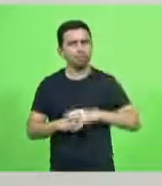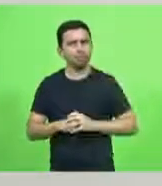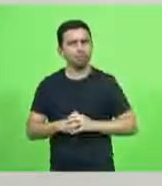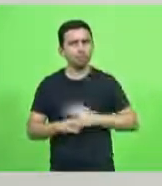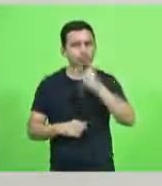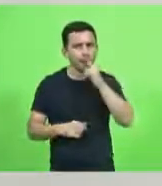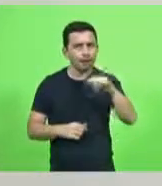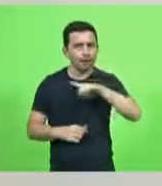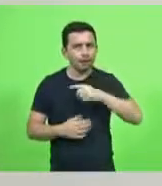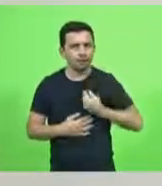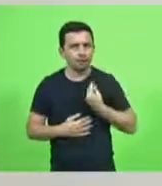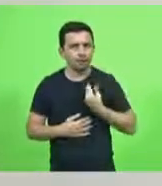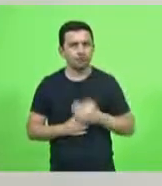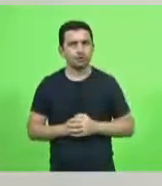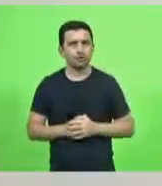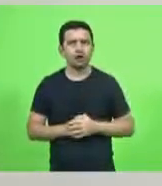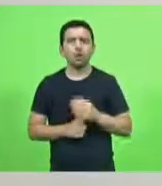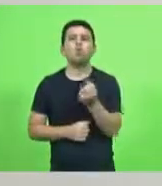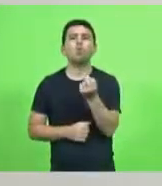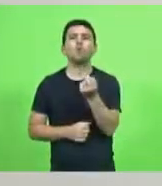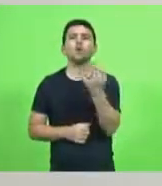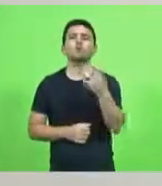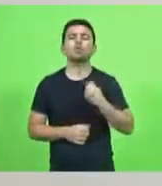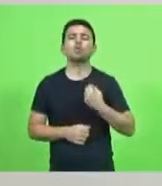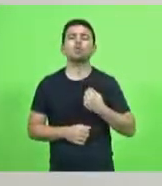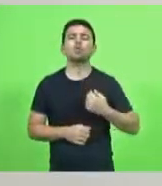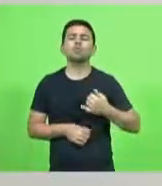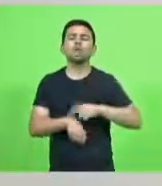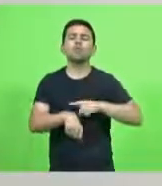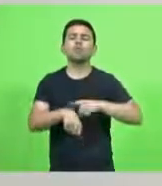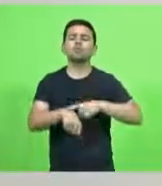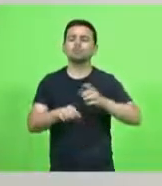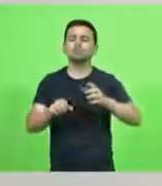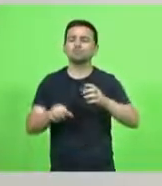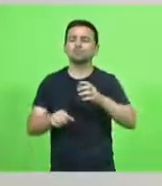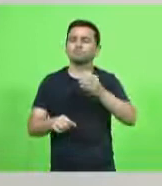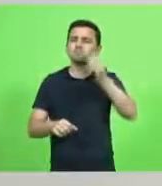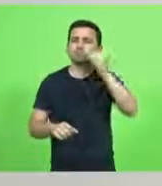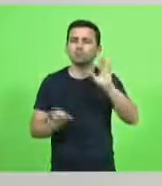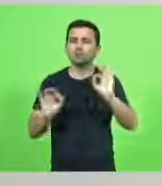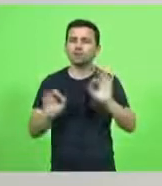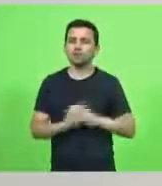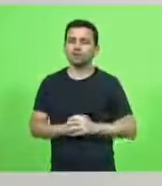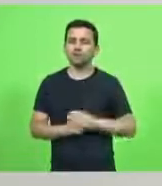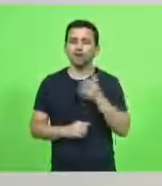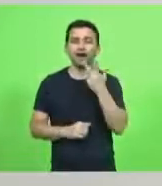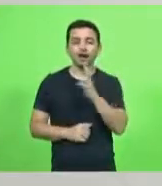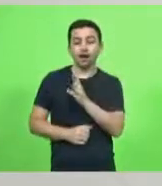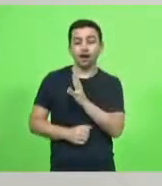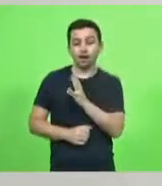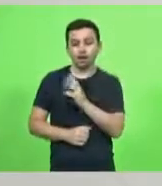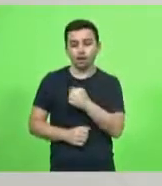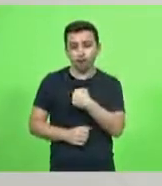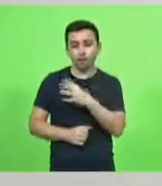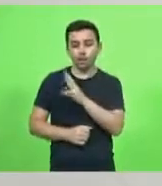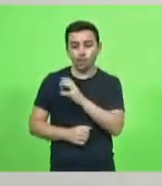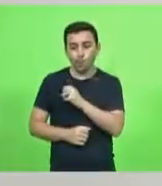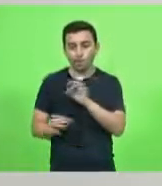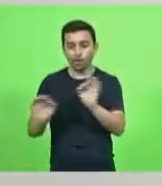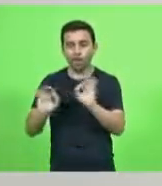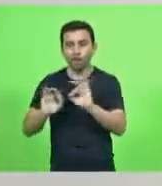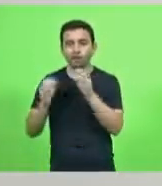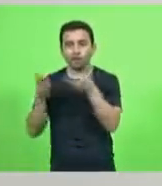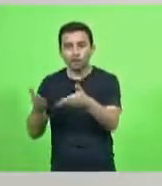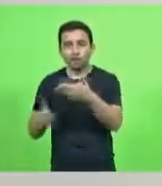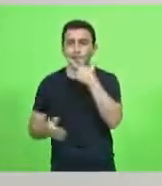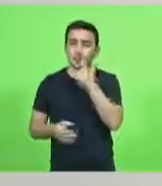pai quanto tempo você não beija ele faz quanto tempo você não diz eu te amo pai eu te amo